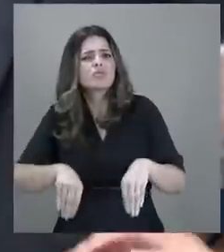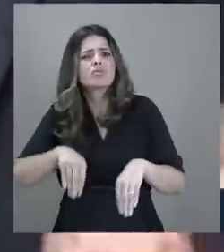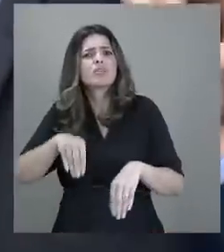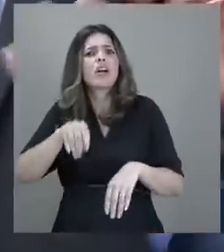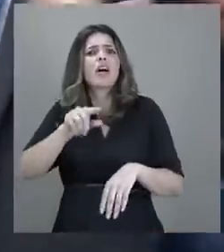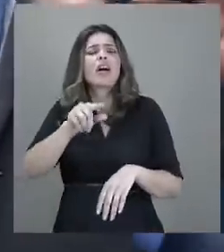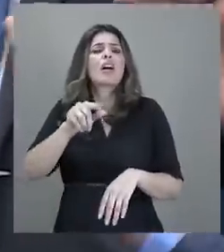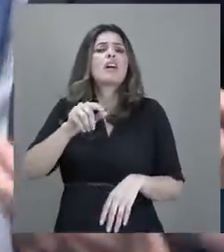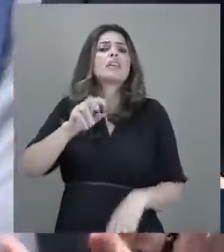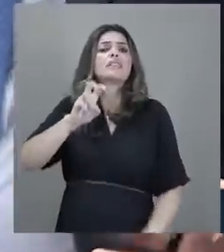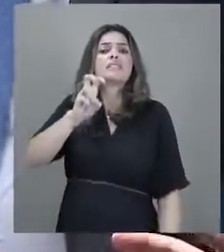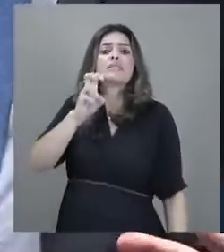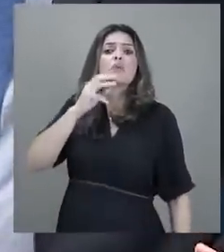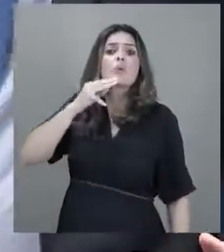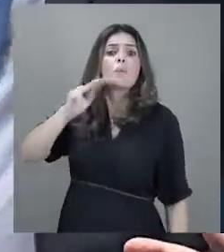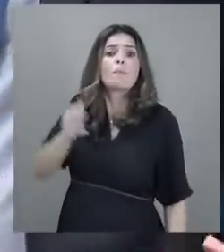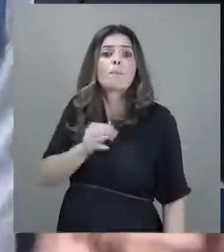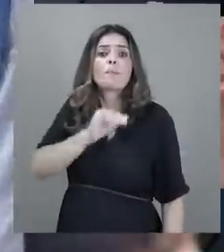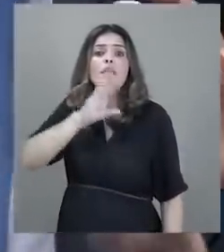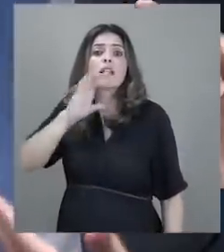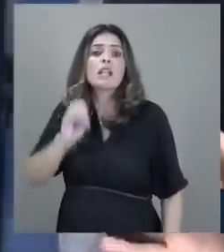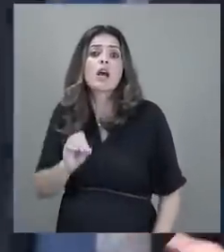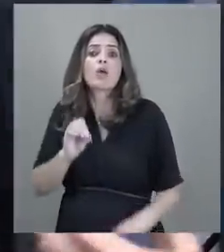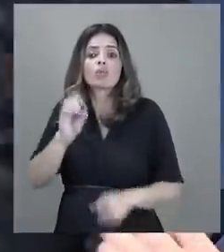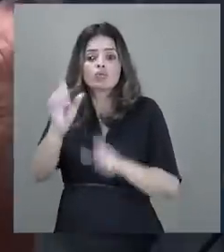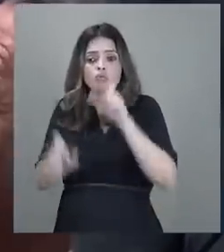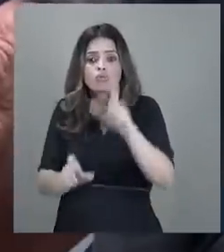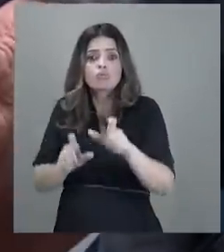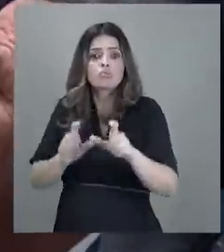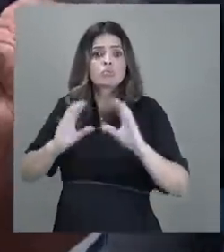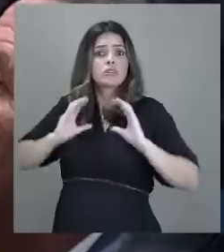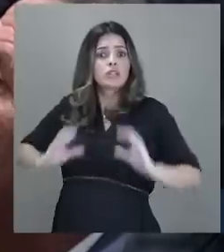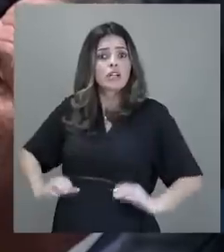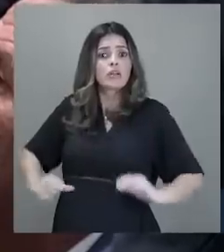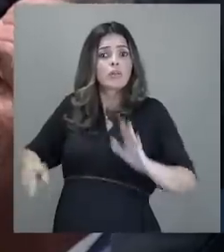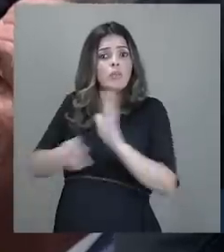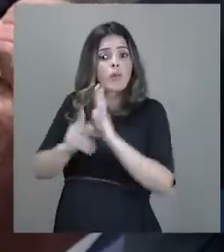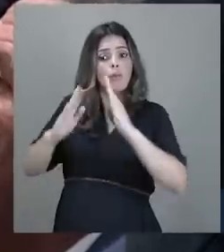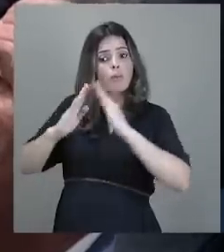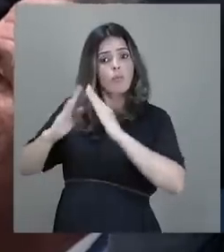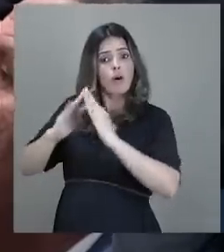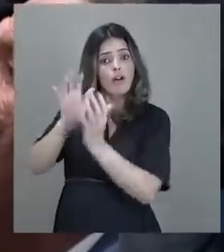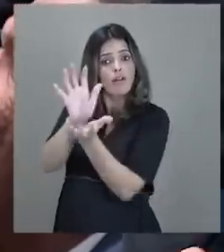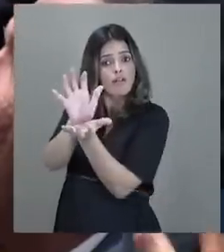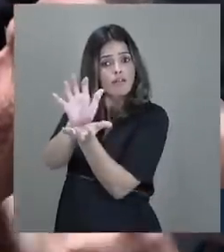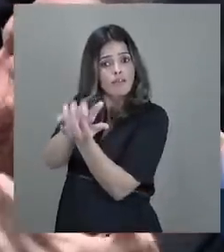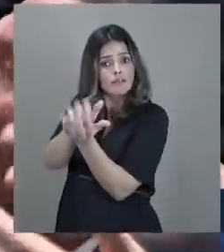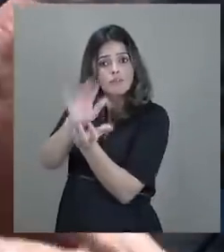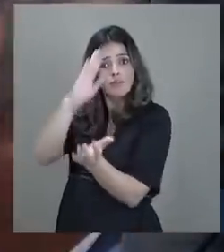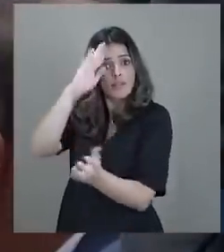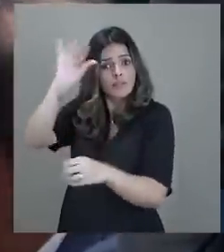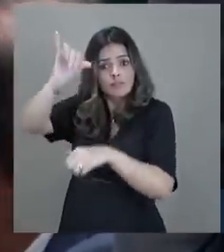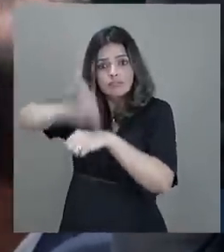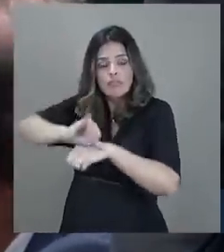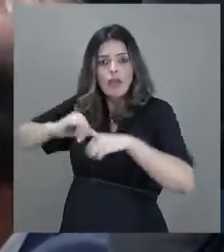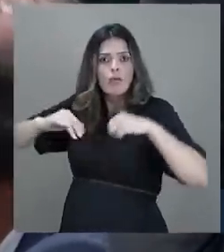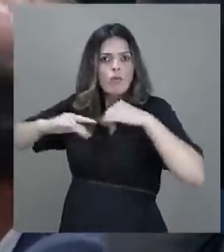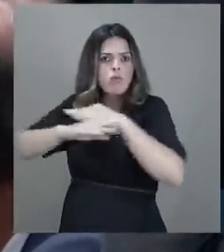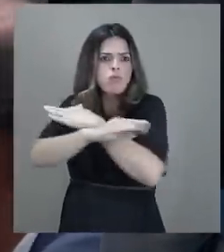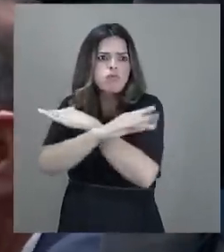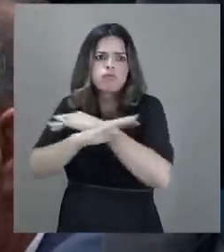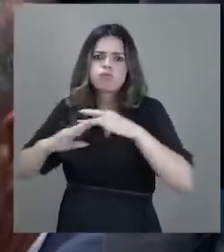de cinco milhões de cidadãos de uma das principais metrópoles